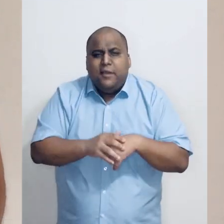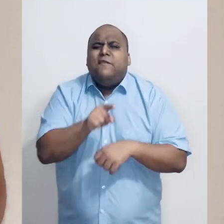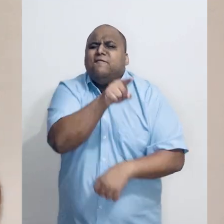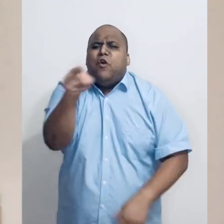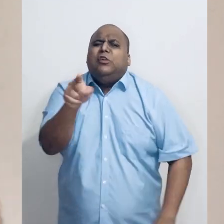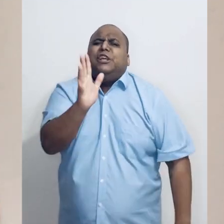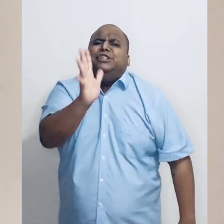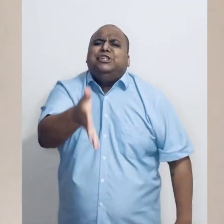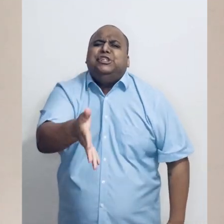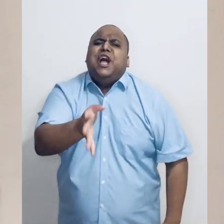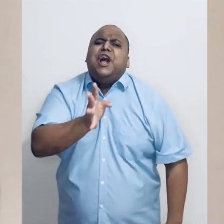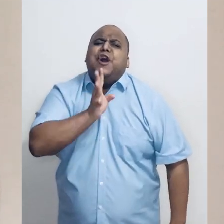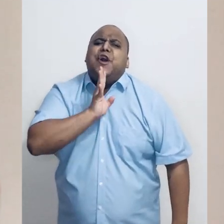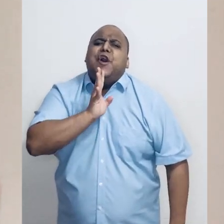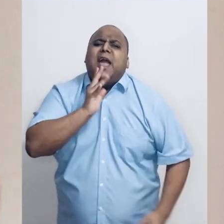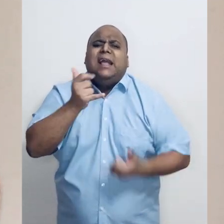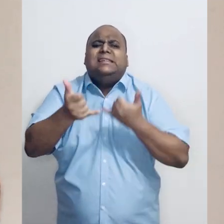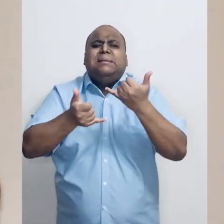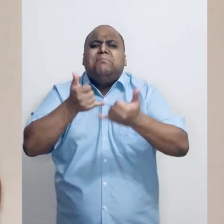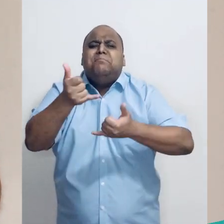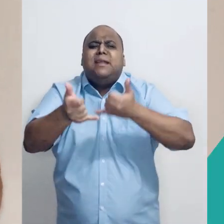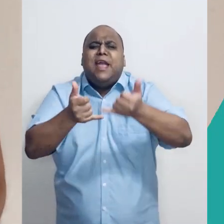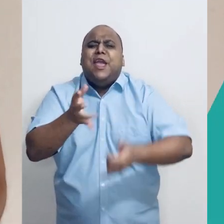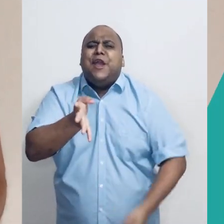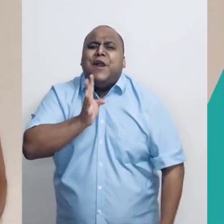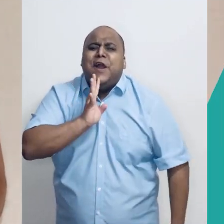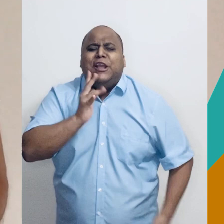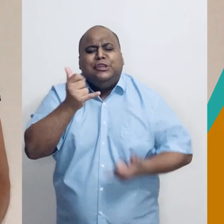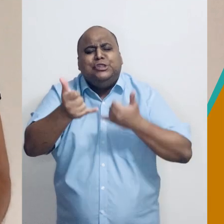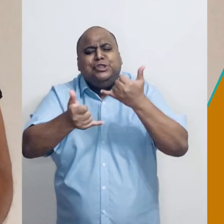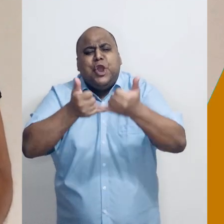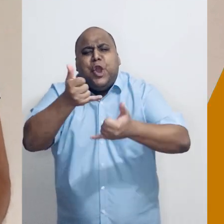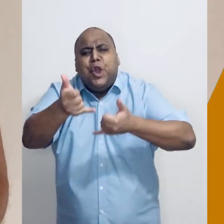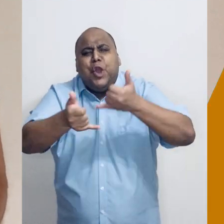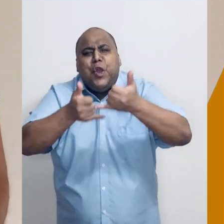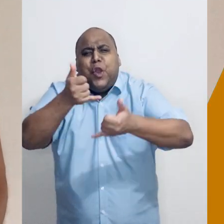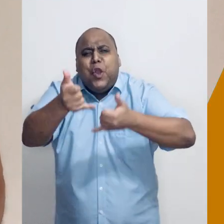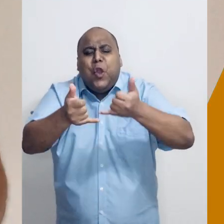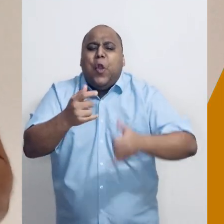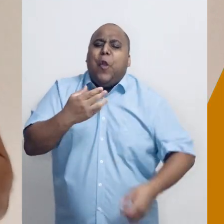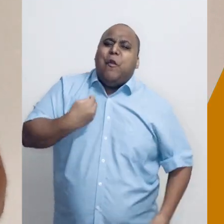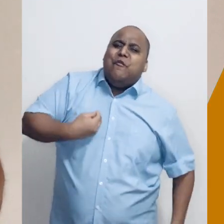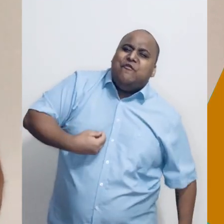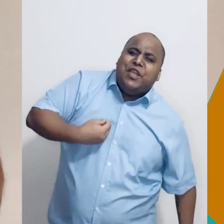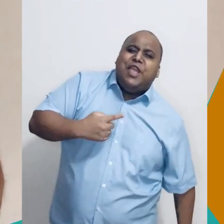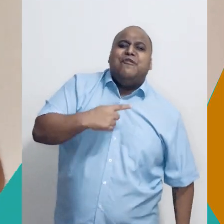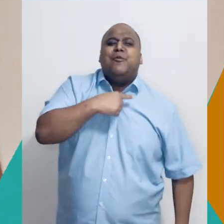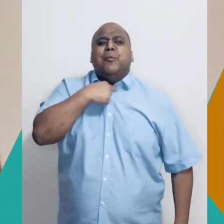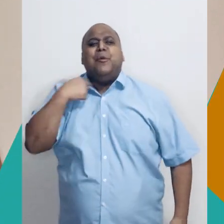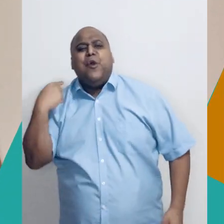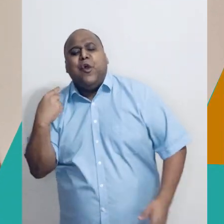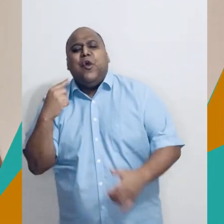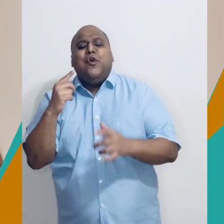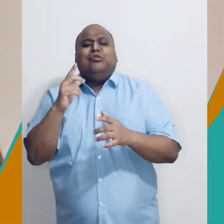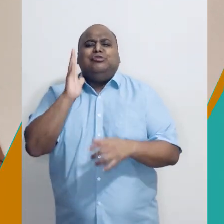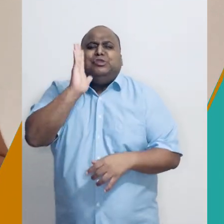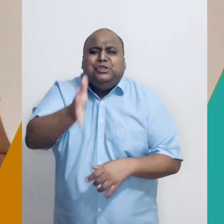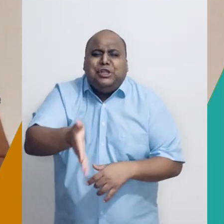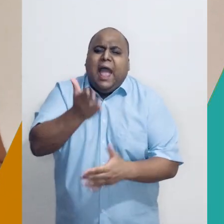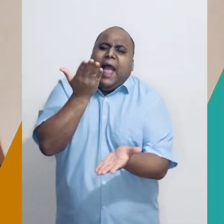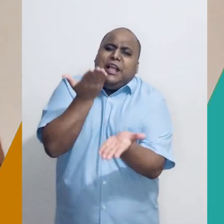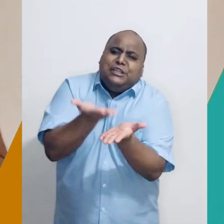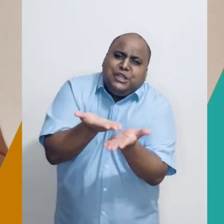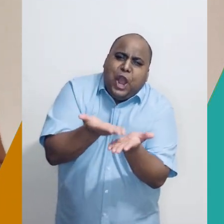jogado muito vivo e morto na escola com os vizinhos. Mas essa brincadeira permite a gente